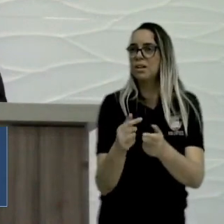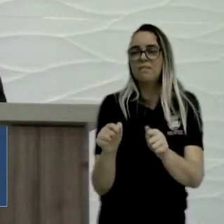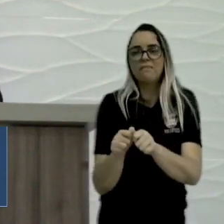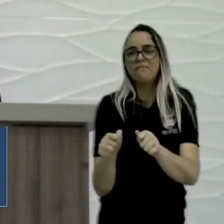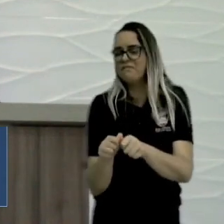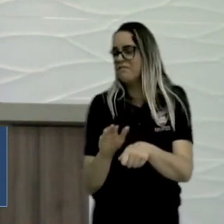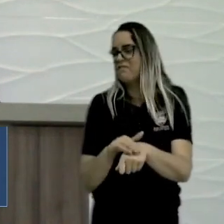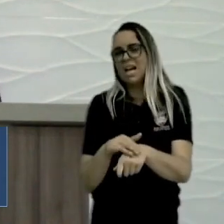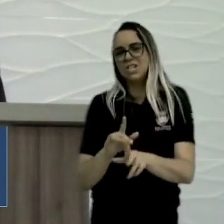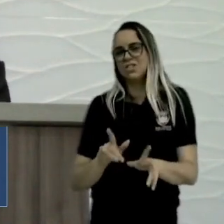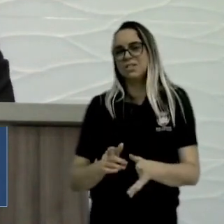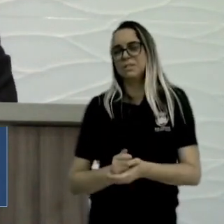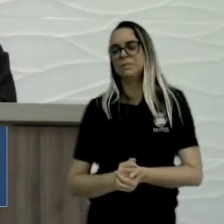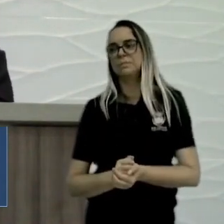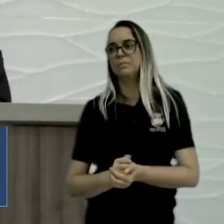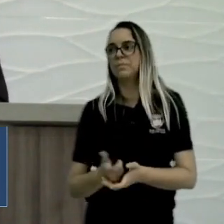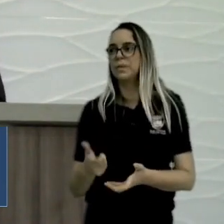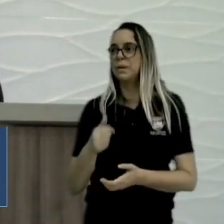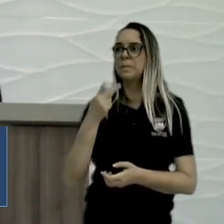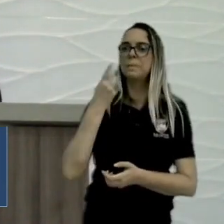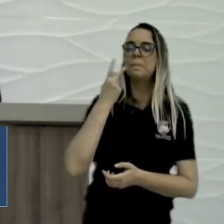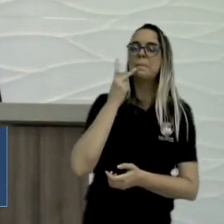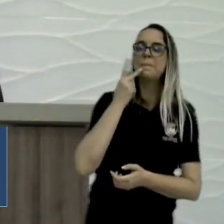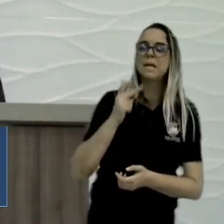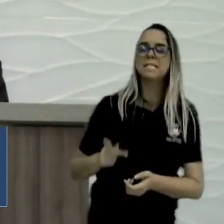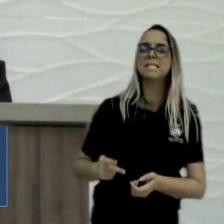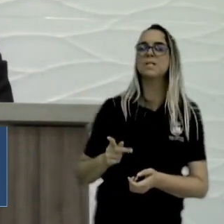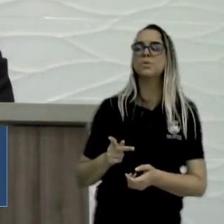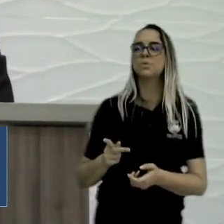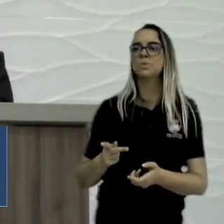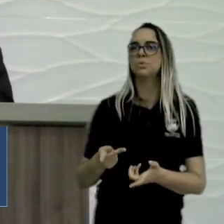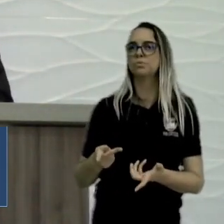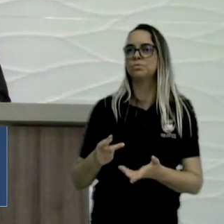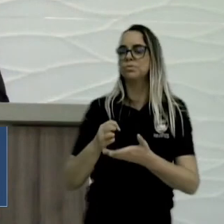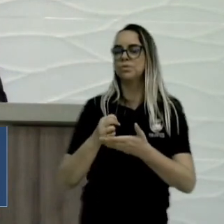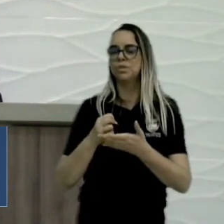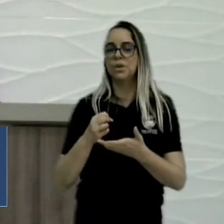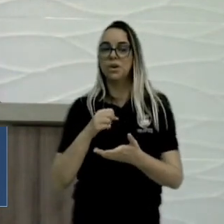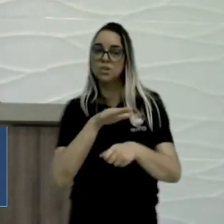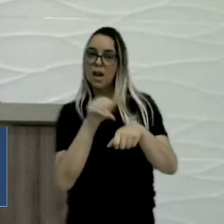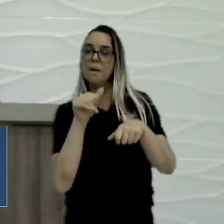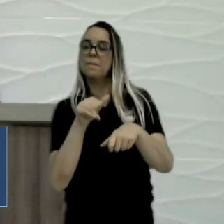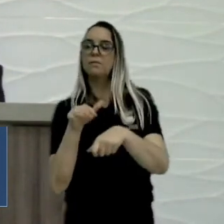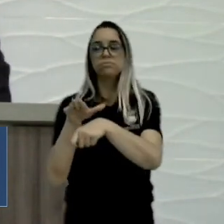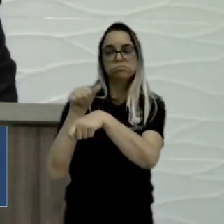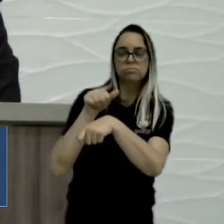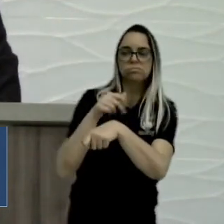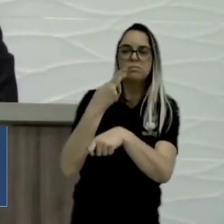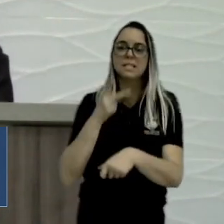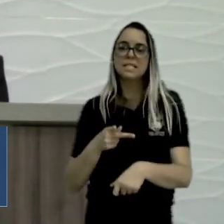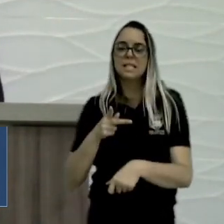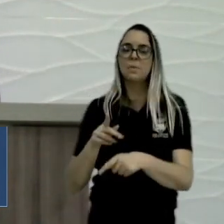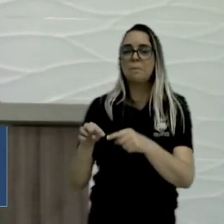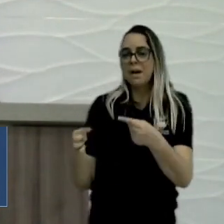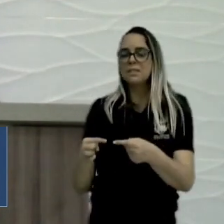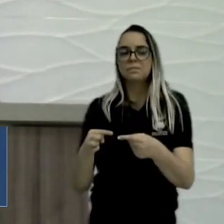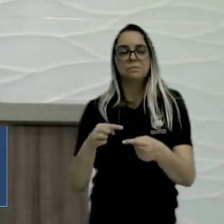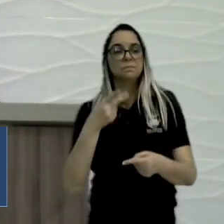está dando uma condição ao vereador Pezinho, para botar água lá na região, mas mesmo assim, vereador Pezinho já está cobrando do povo,